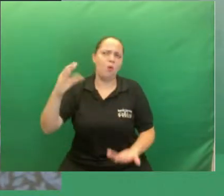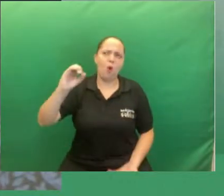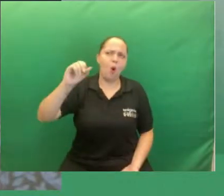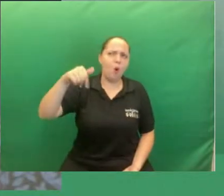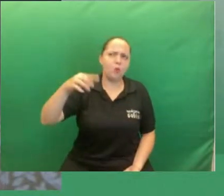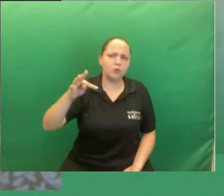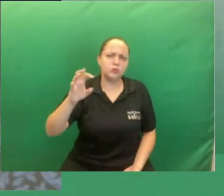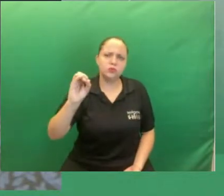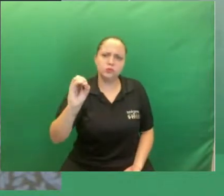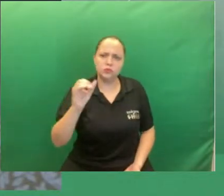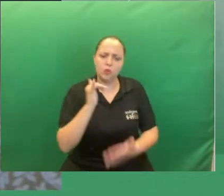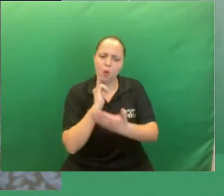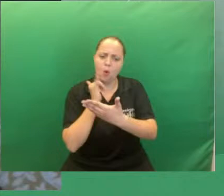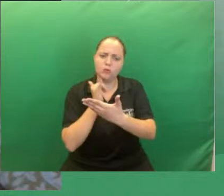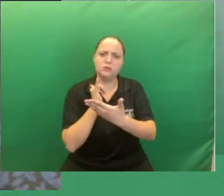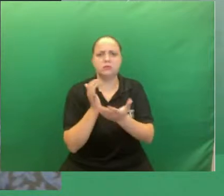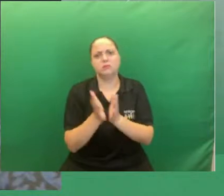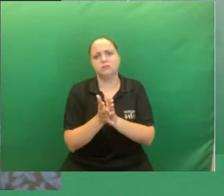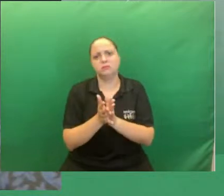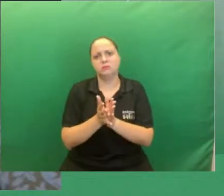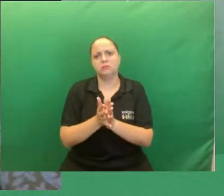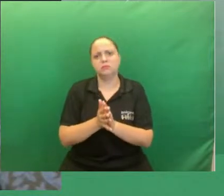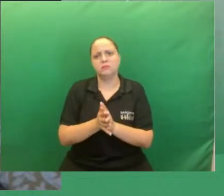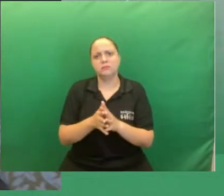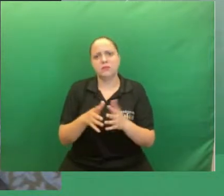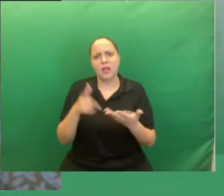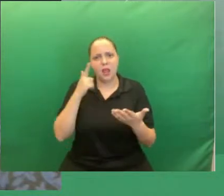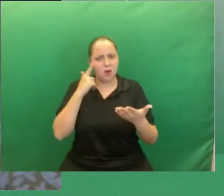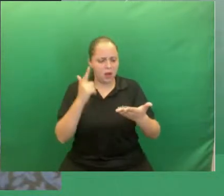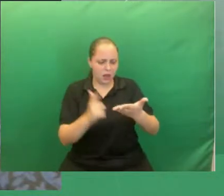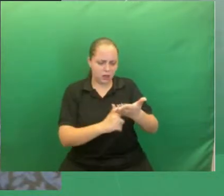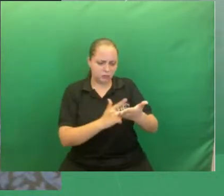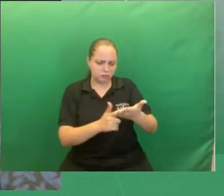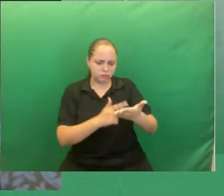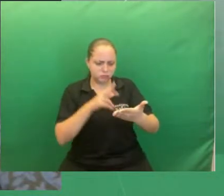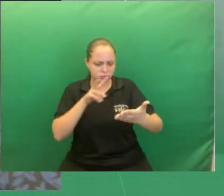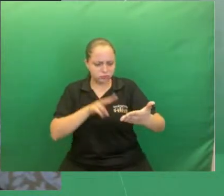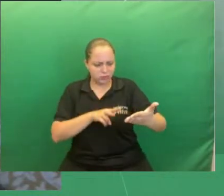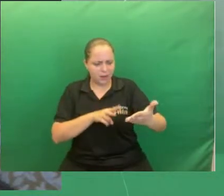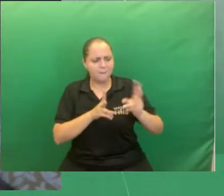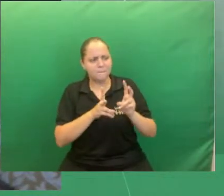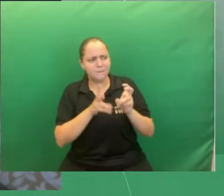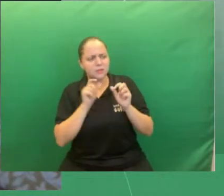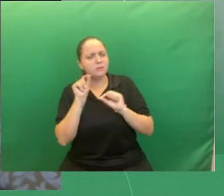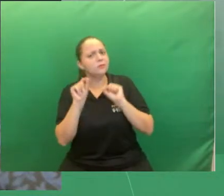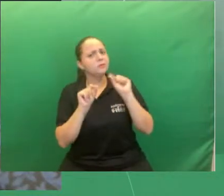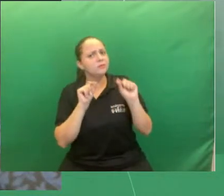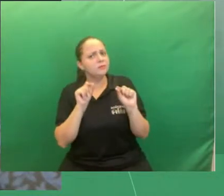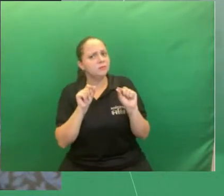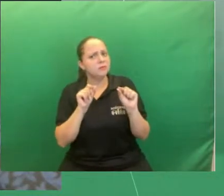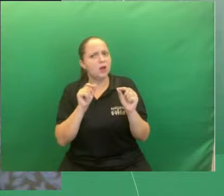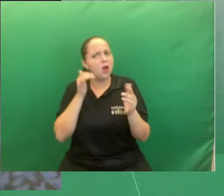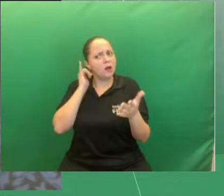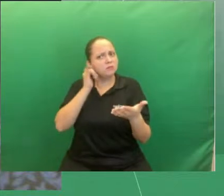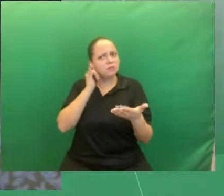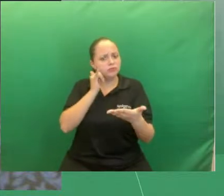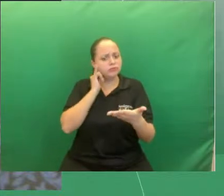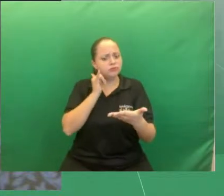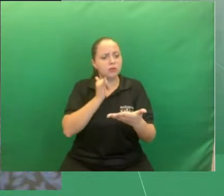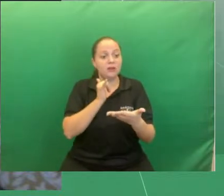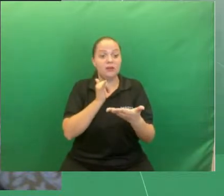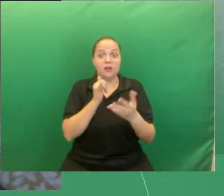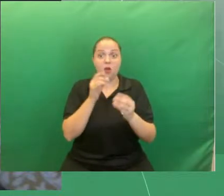Bom, ao fazer uma breve leitura já é possível perceber que o conto retrata a realidade